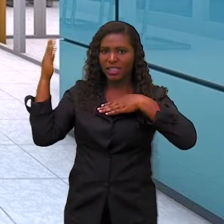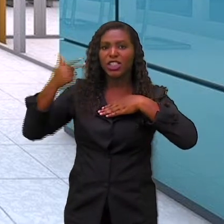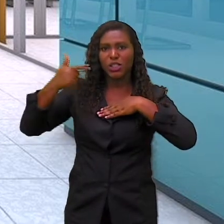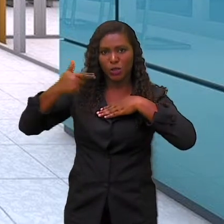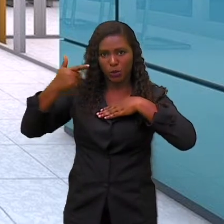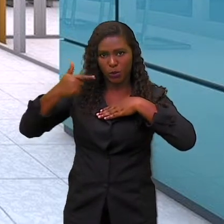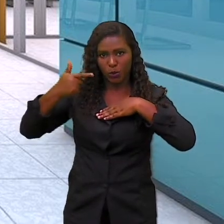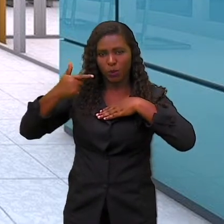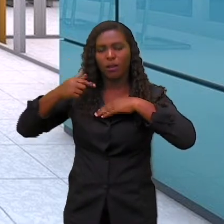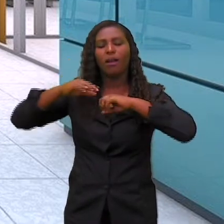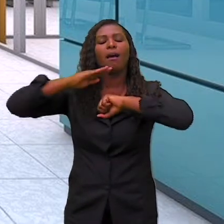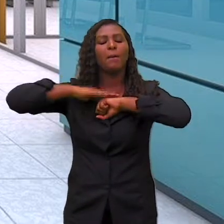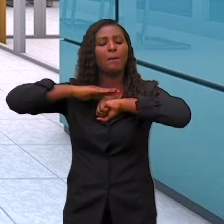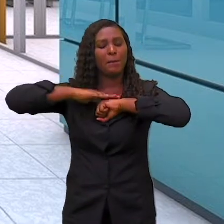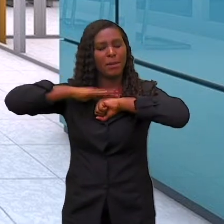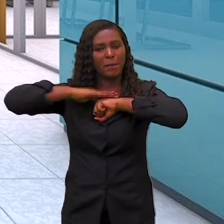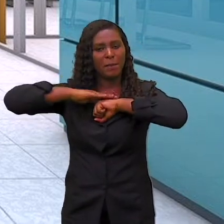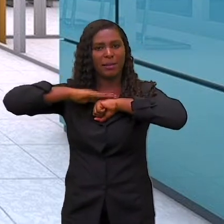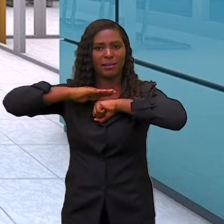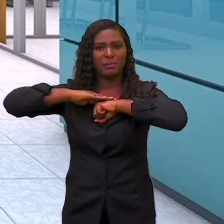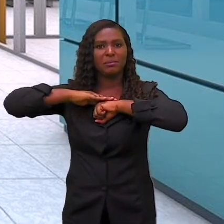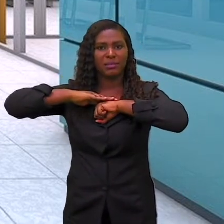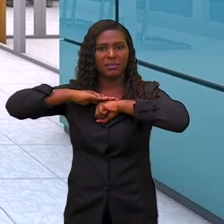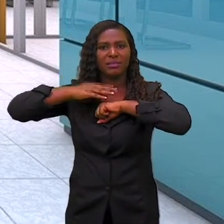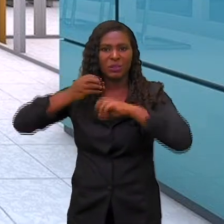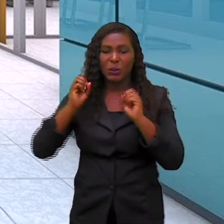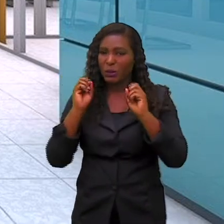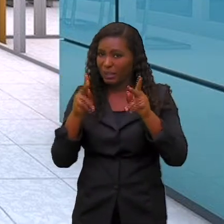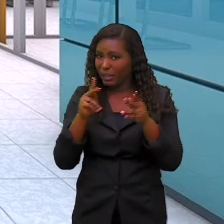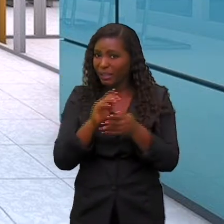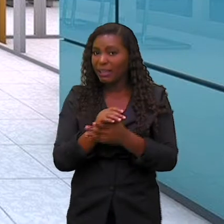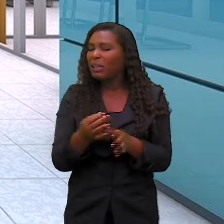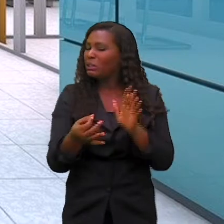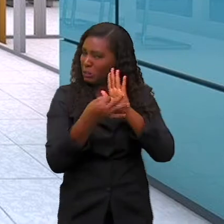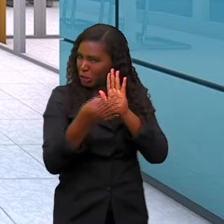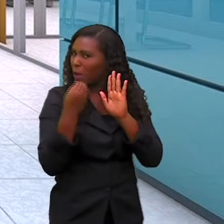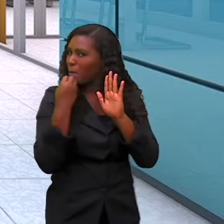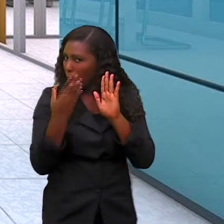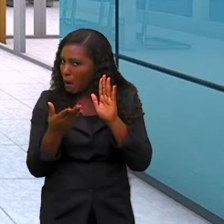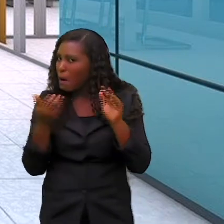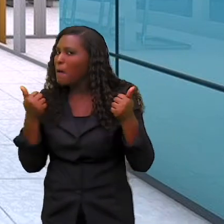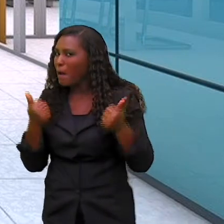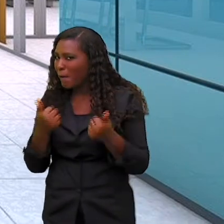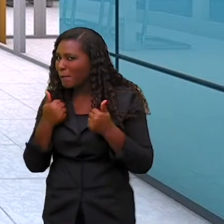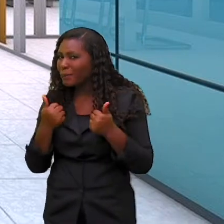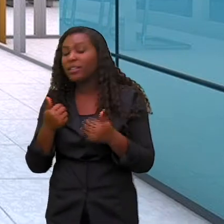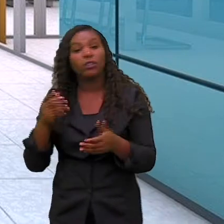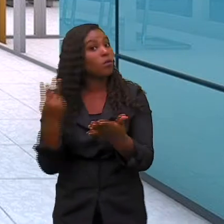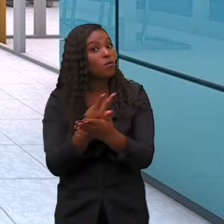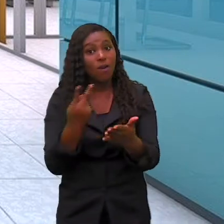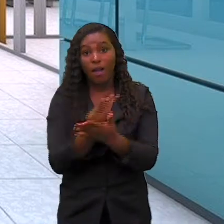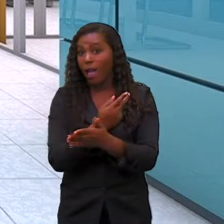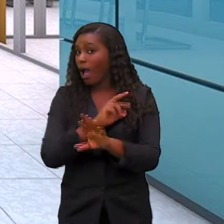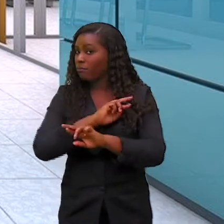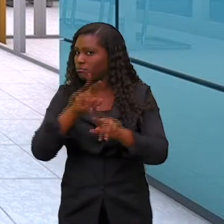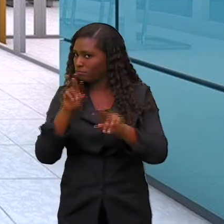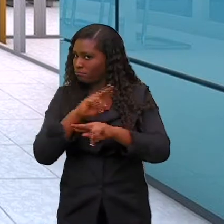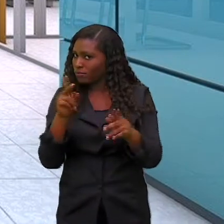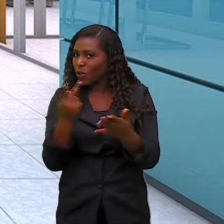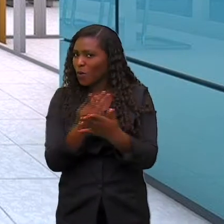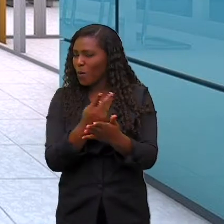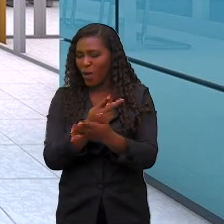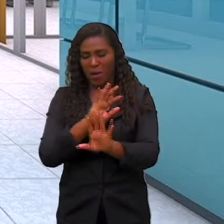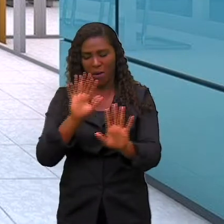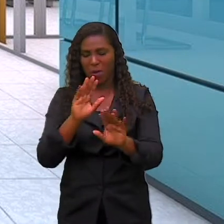mesma quando estava cozinhando. Dica boa, não foi, pessoal? Agora vocês vão errar isso nunca mais. Mas pensam que acabou?